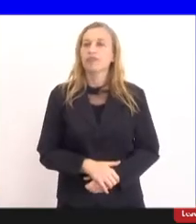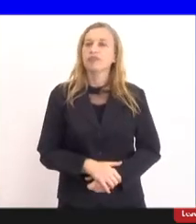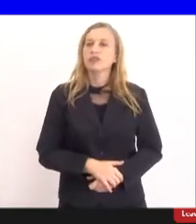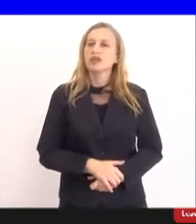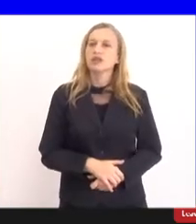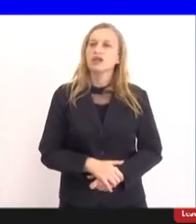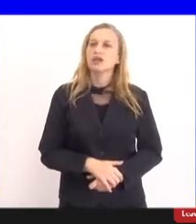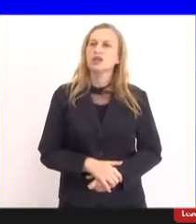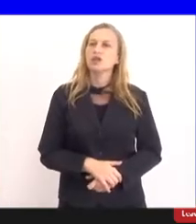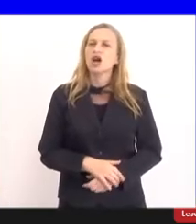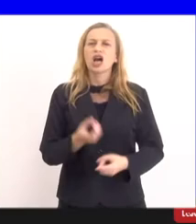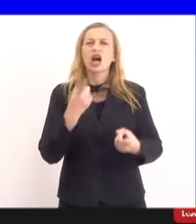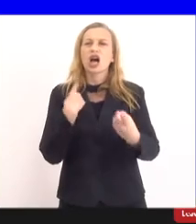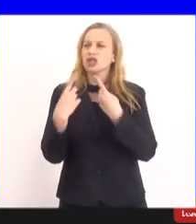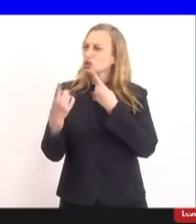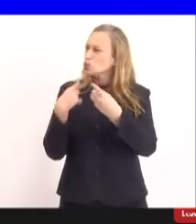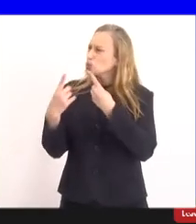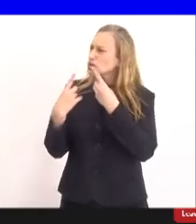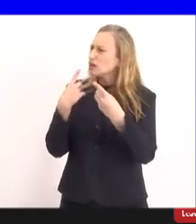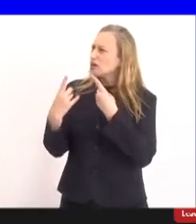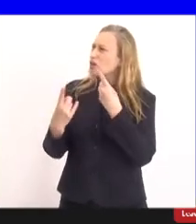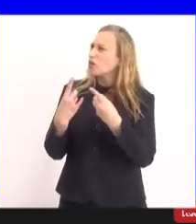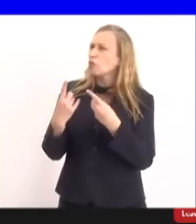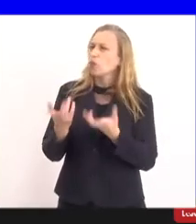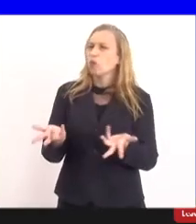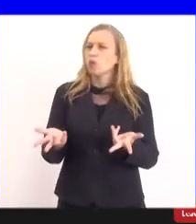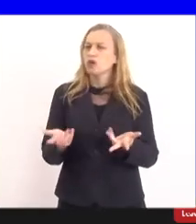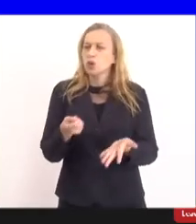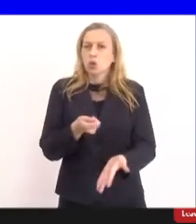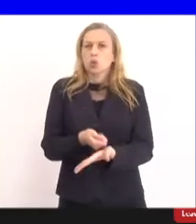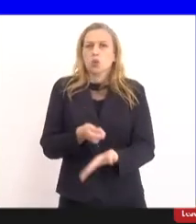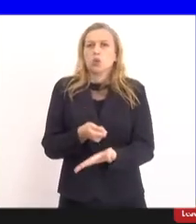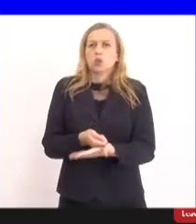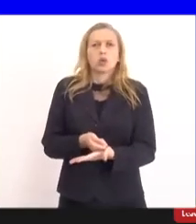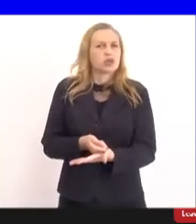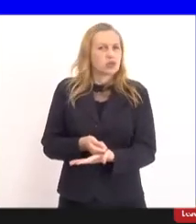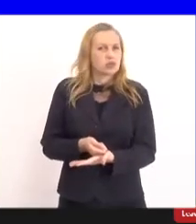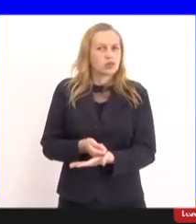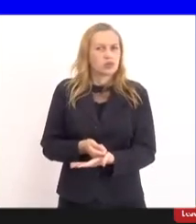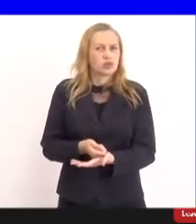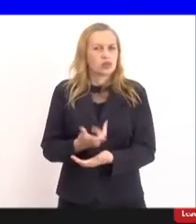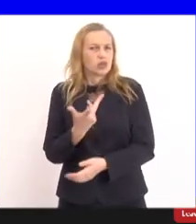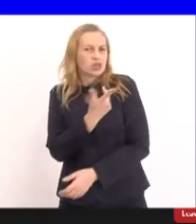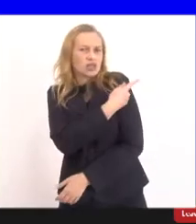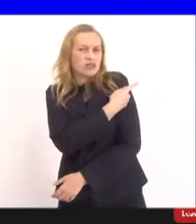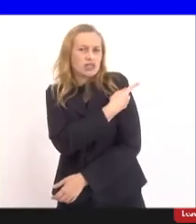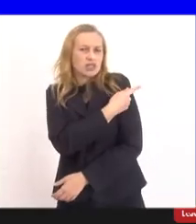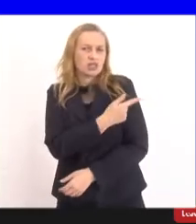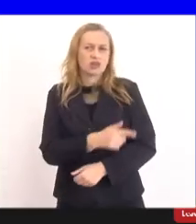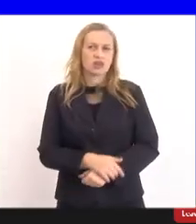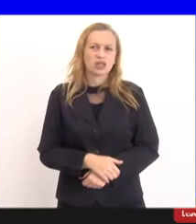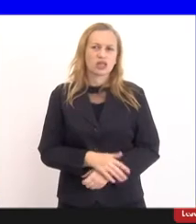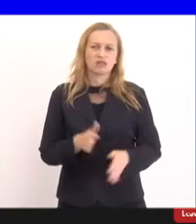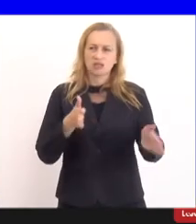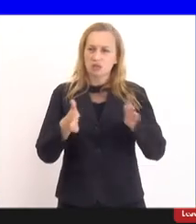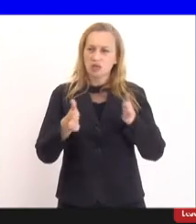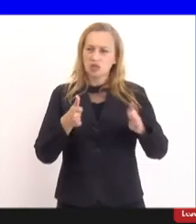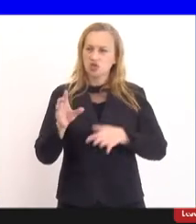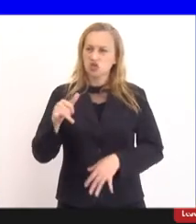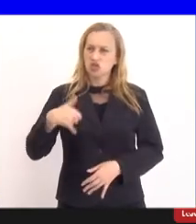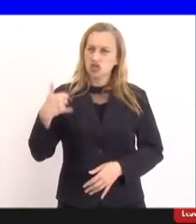Sobre o debate que está em torno dessa obrigatoriedade da vacinação nessa faixa etária,